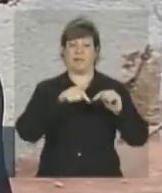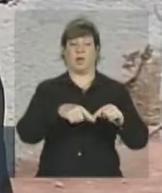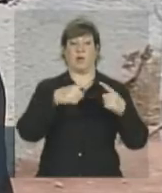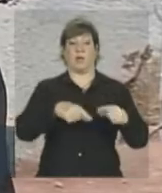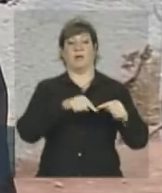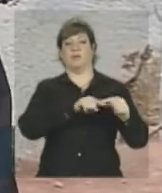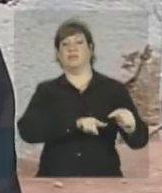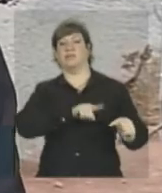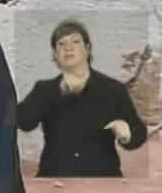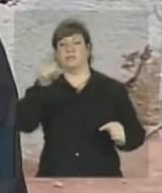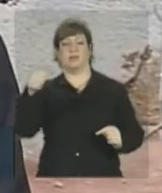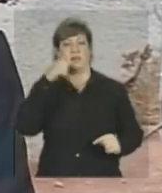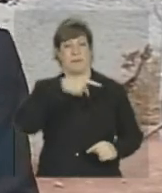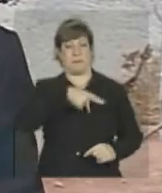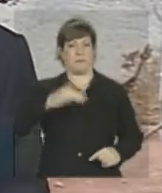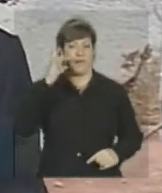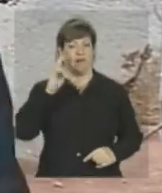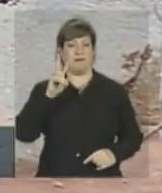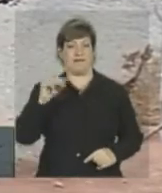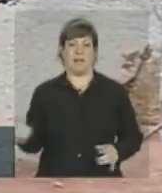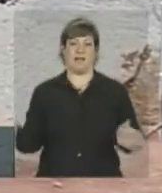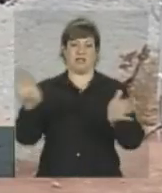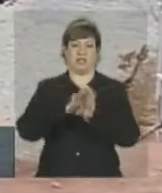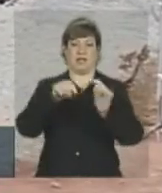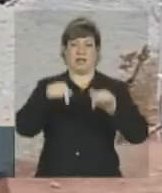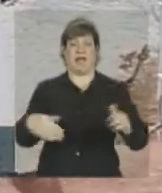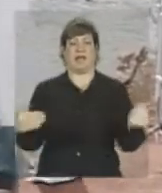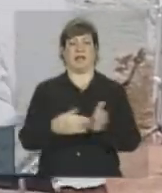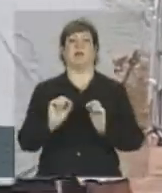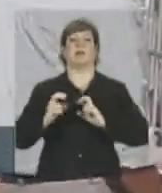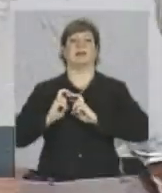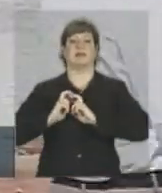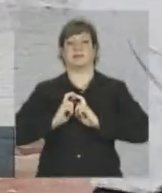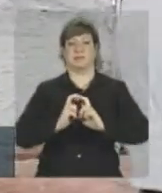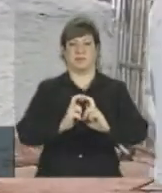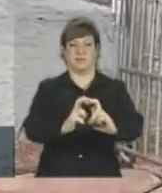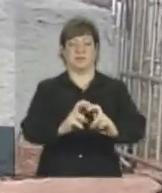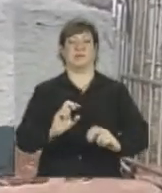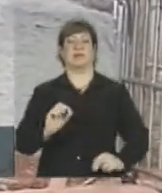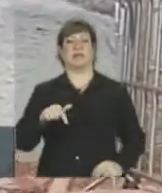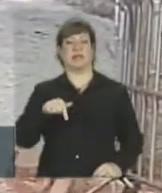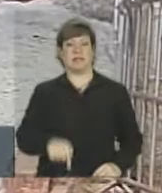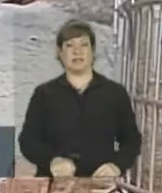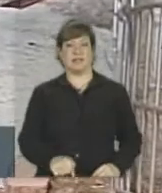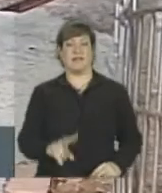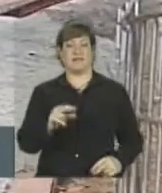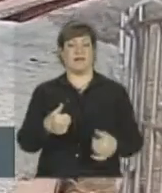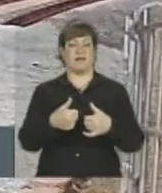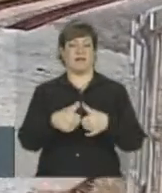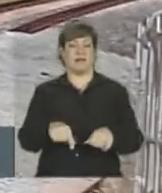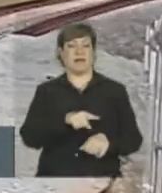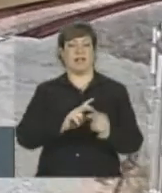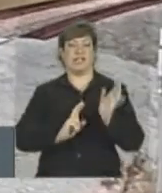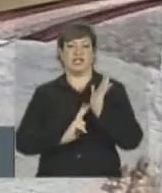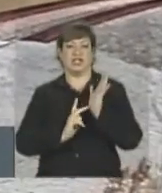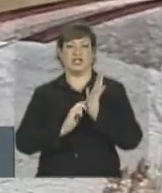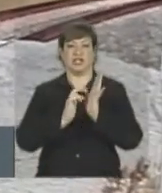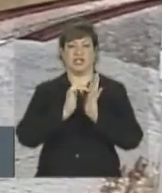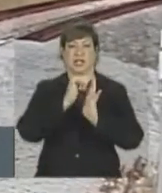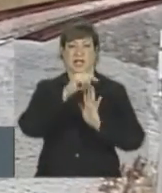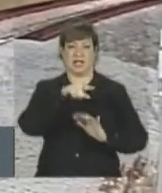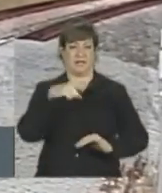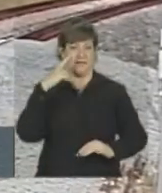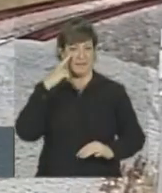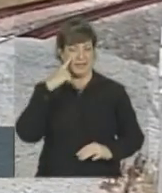vai se deslocar até aqui, de trem. Uma composição que vai parar exatamente naquela escadaria, que